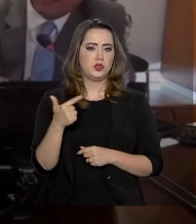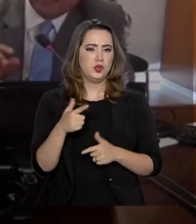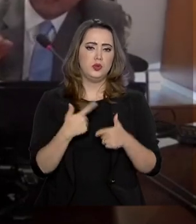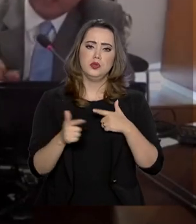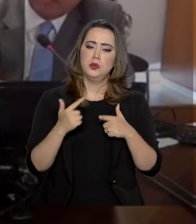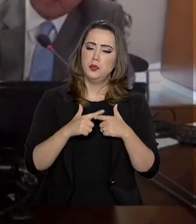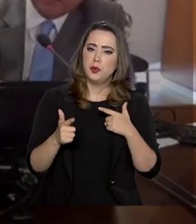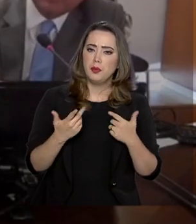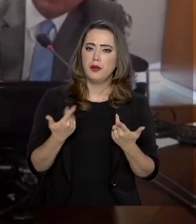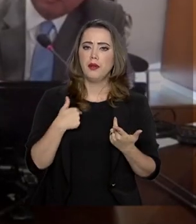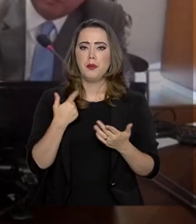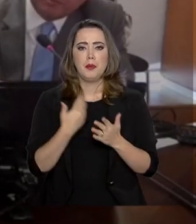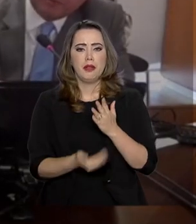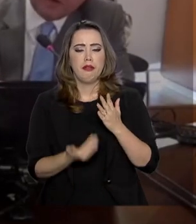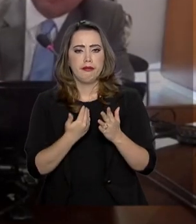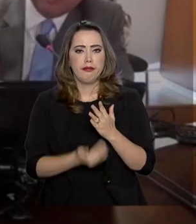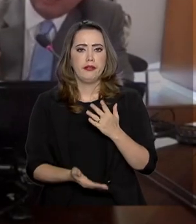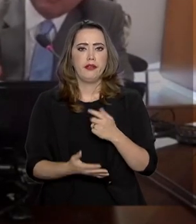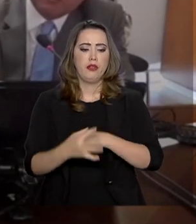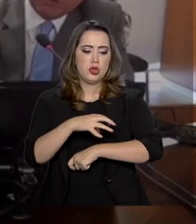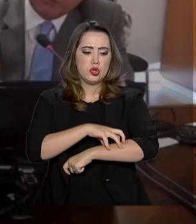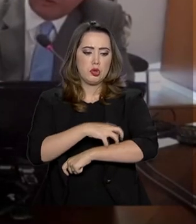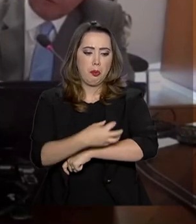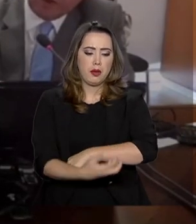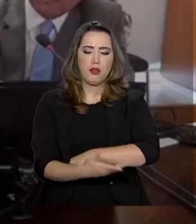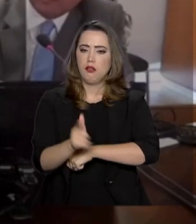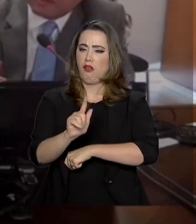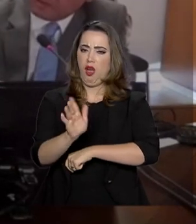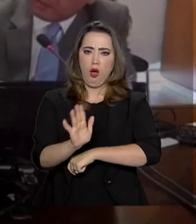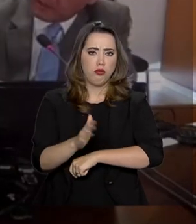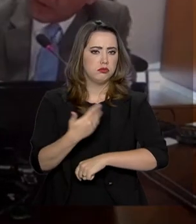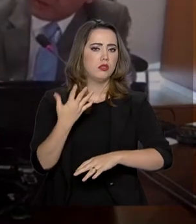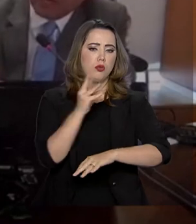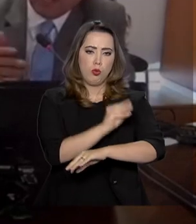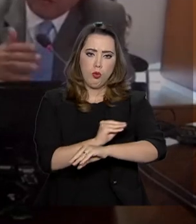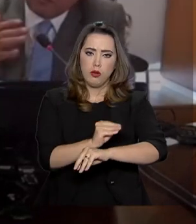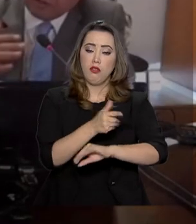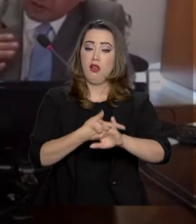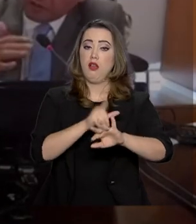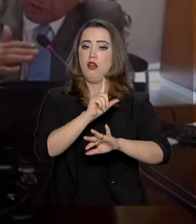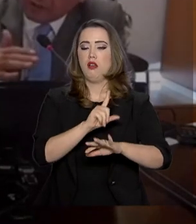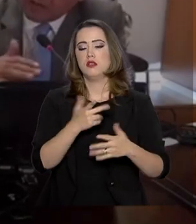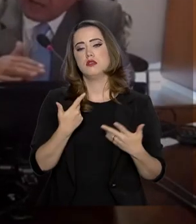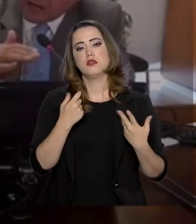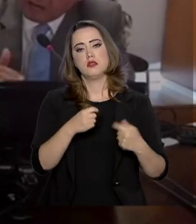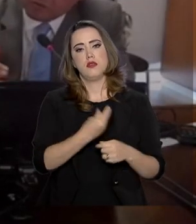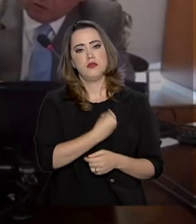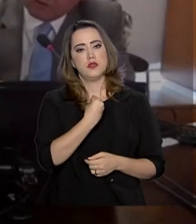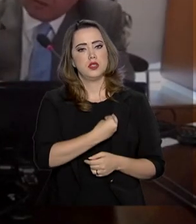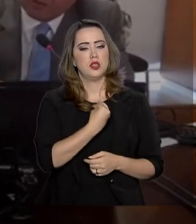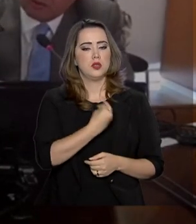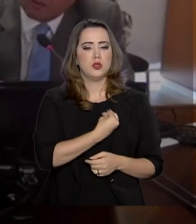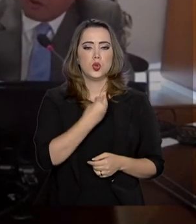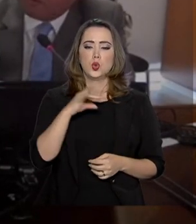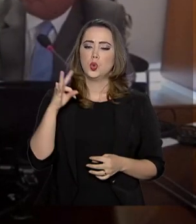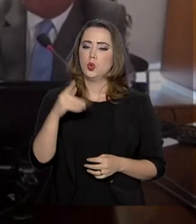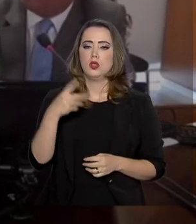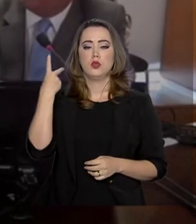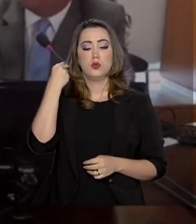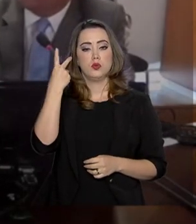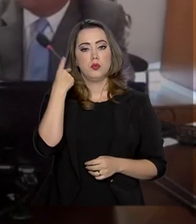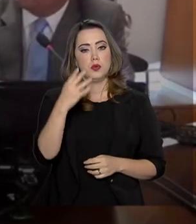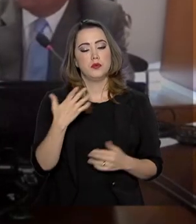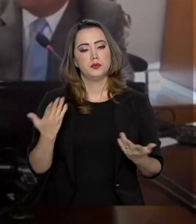sequela, não ter perda de fragmentos, não ter falta de sensibilidade, enfim, de ter vida absolutamente normal.